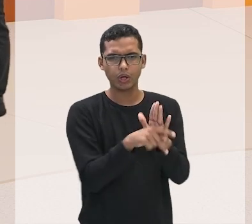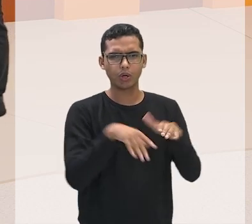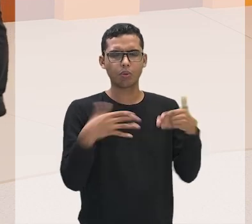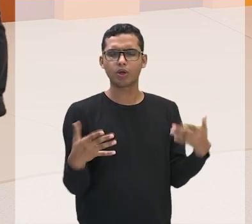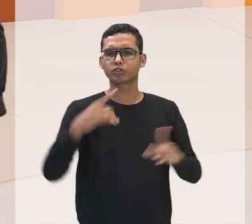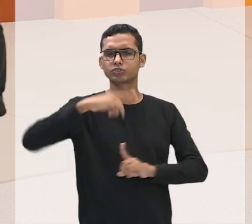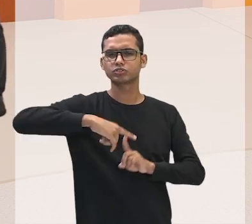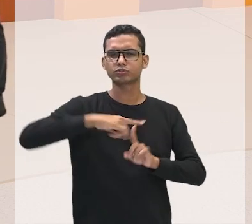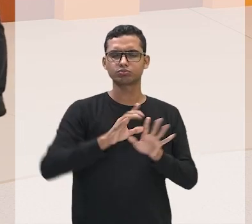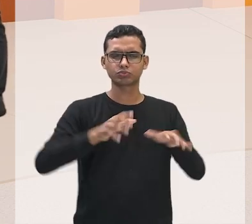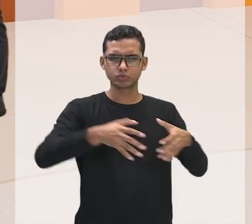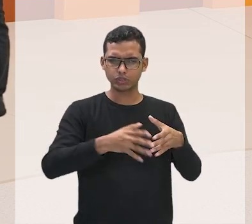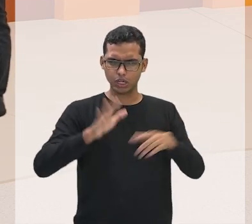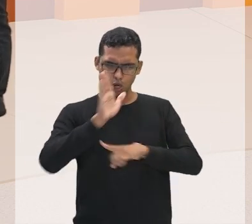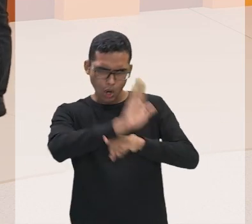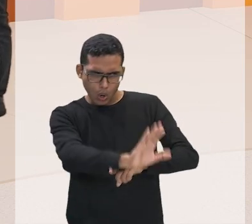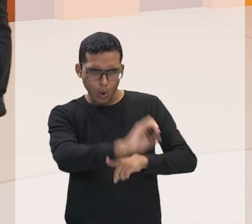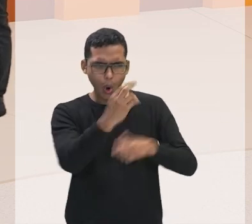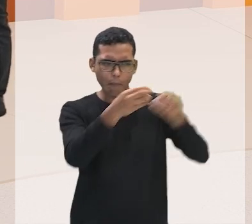Professor Josino?